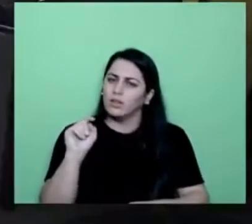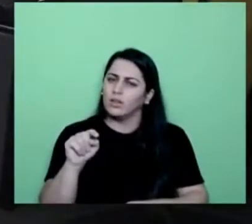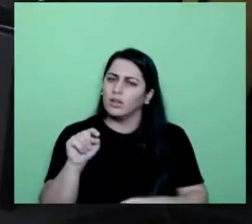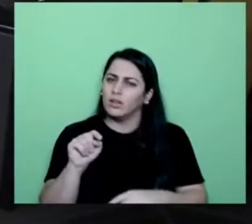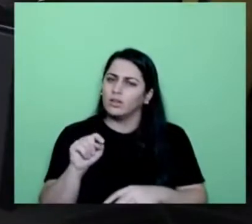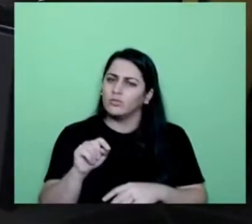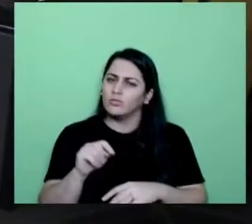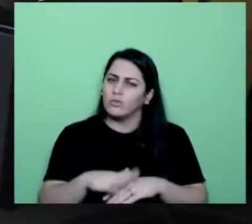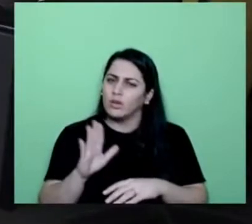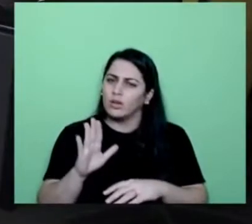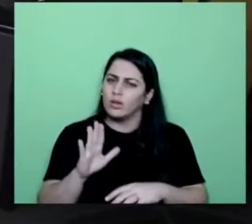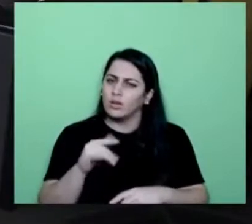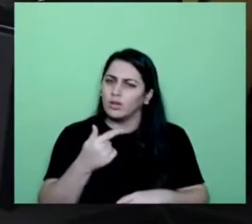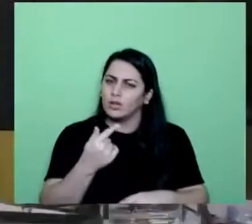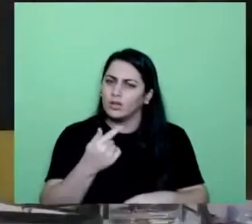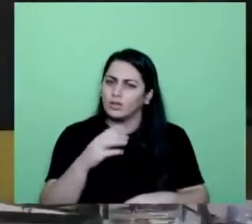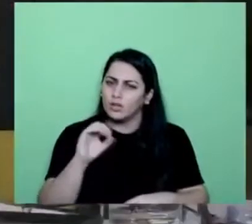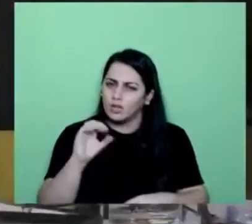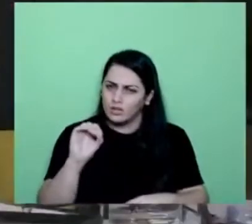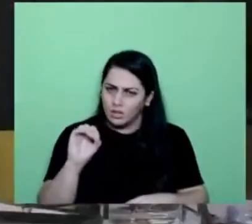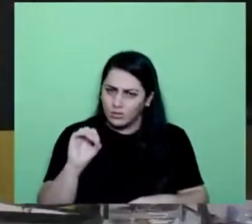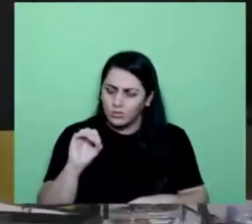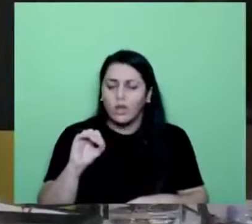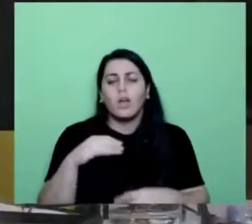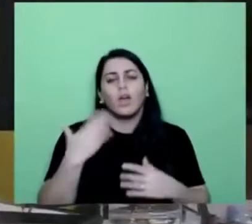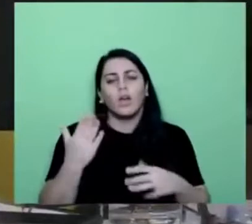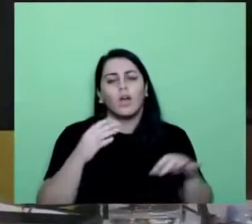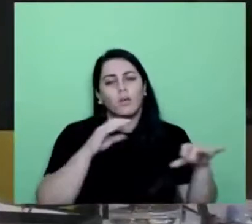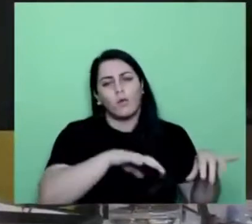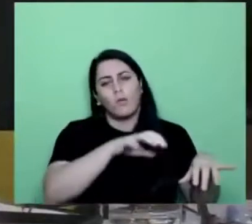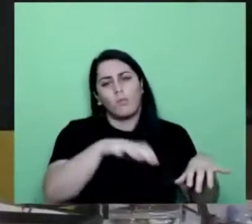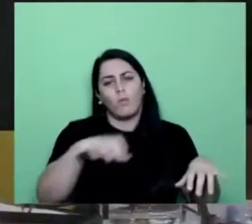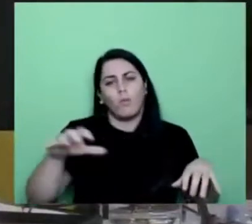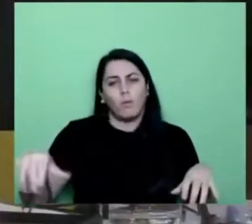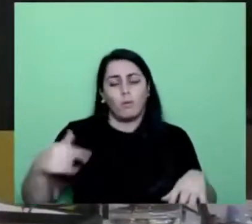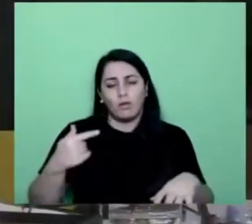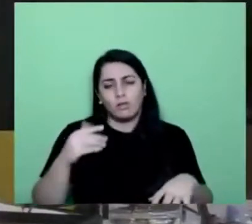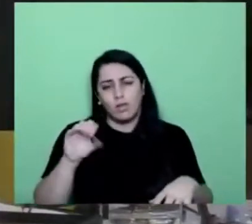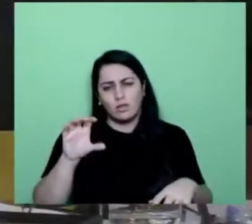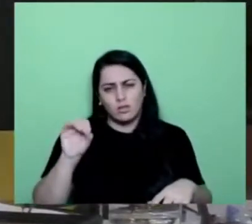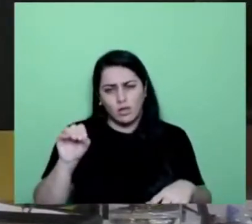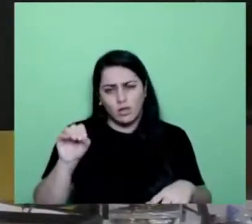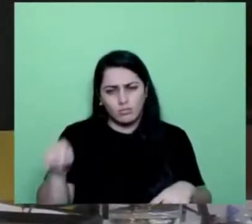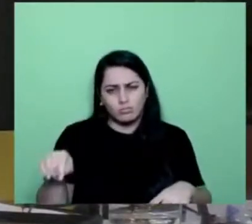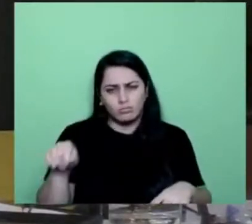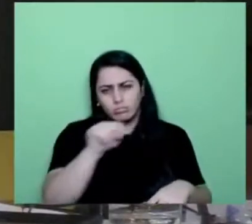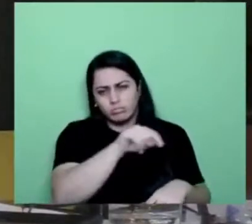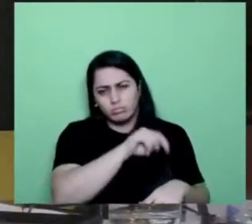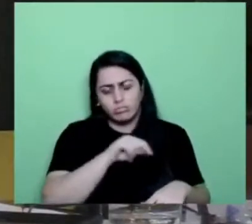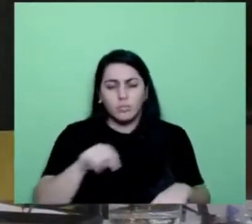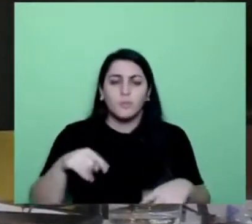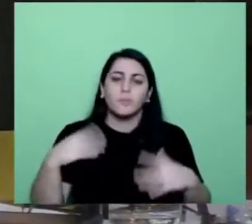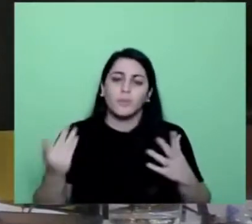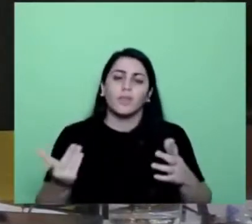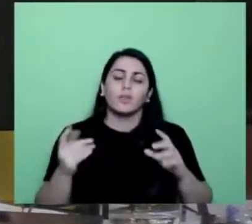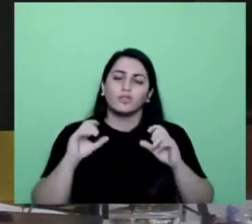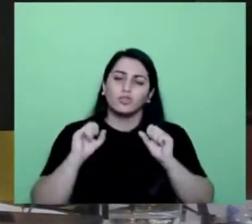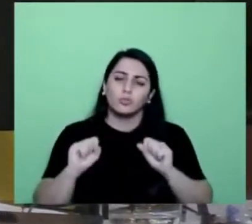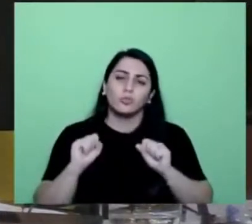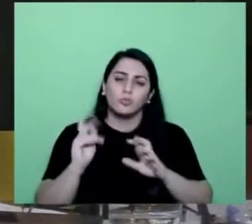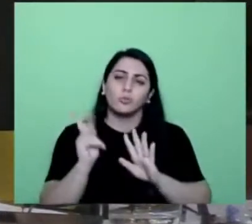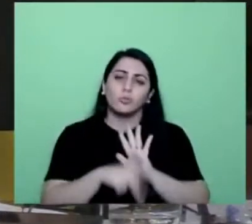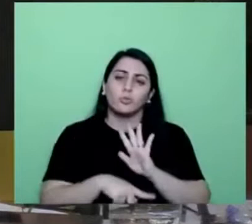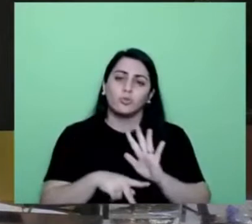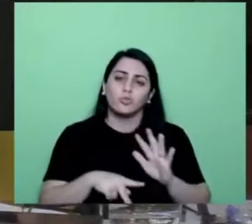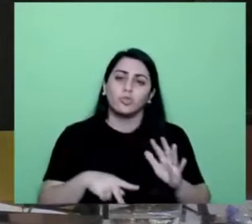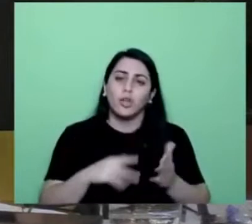Olha lá, 700 pontos identificados. Aqui nós temos uma proposta de um, poderemos intitular um projeto piloto,